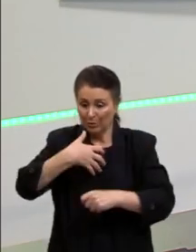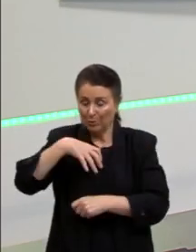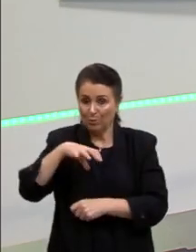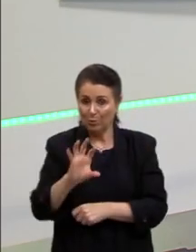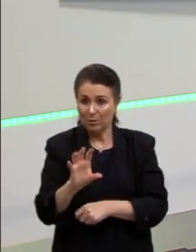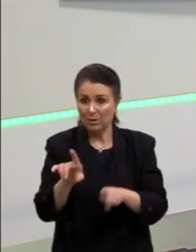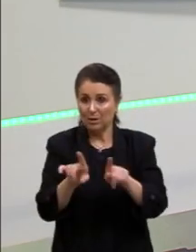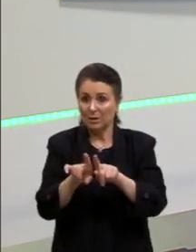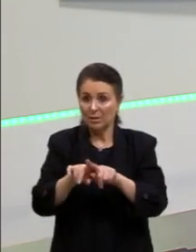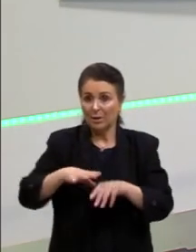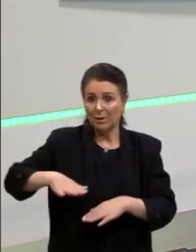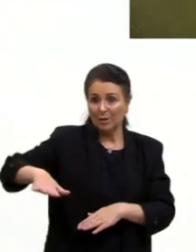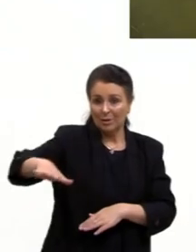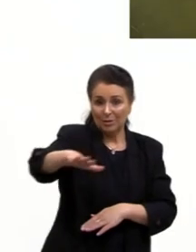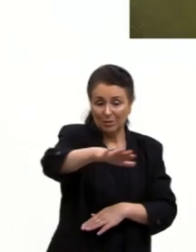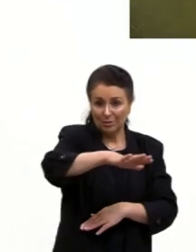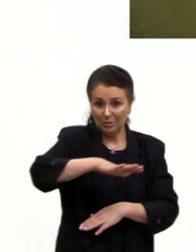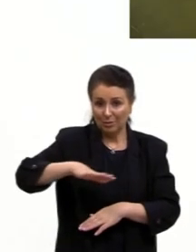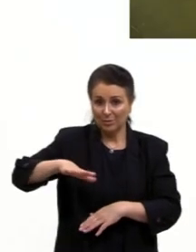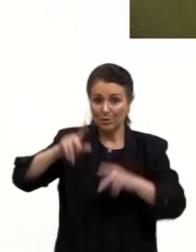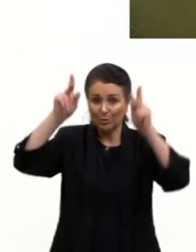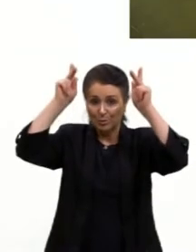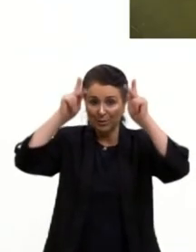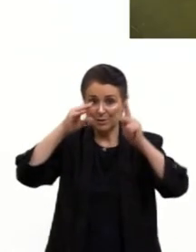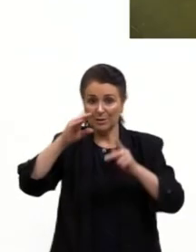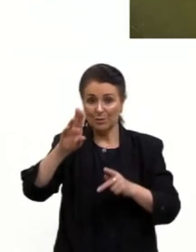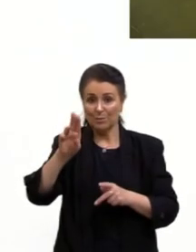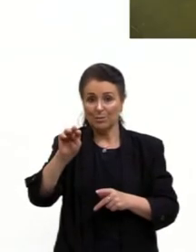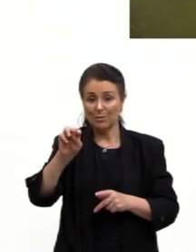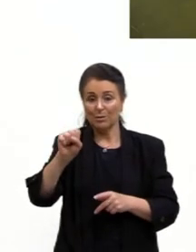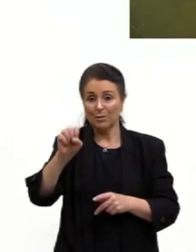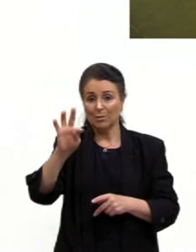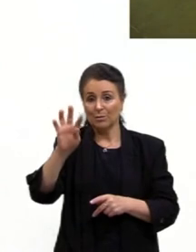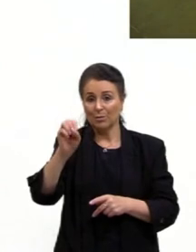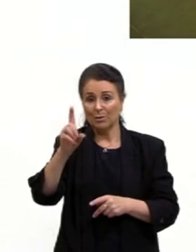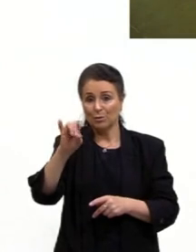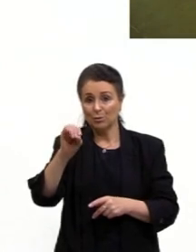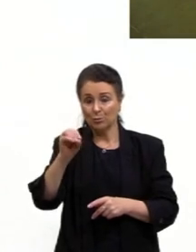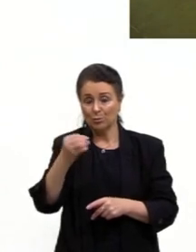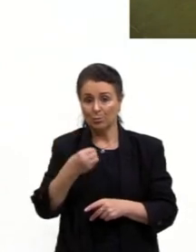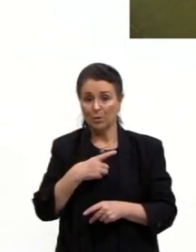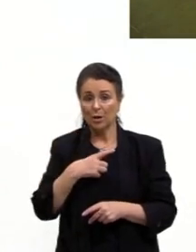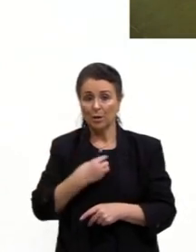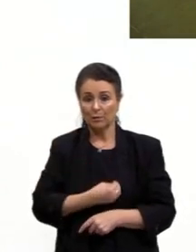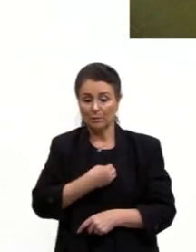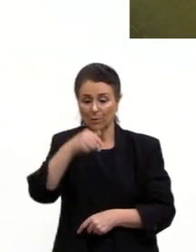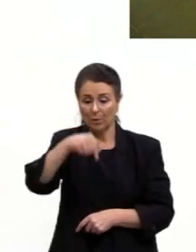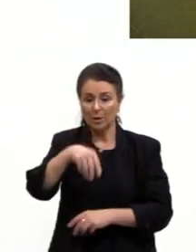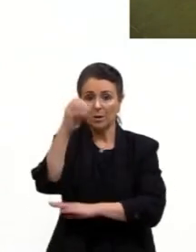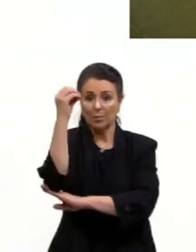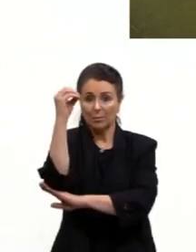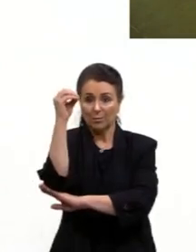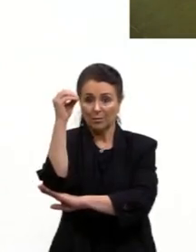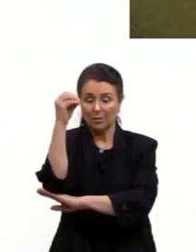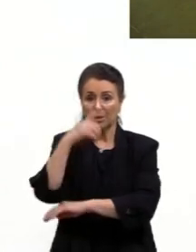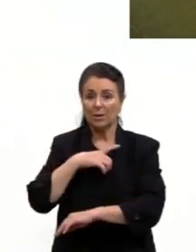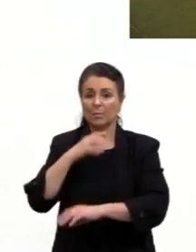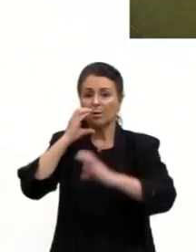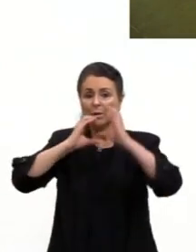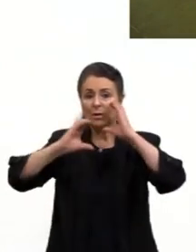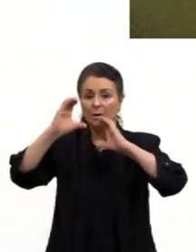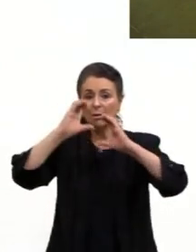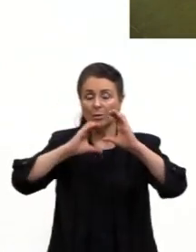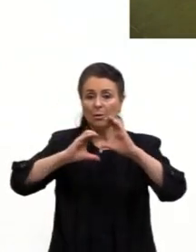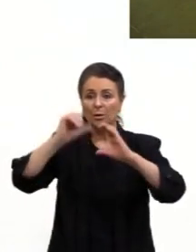do Bará do Mercado, do Príncipe Custódio, que viveu aqui em Porto Alegre, um príncipe africano. E um cantor e uma